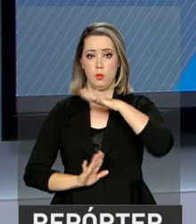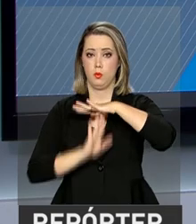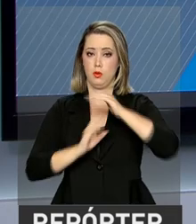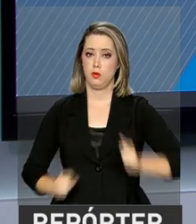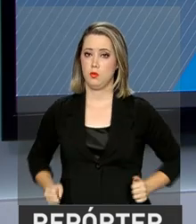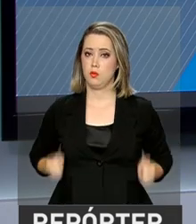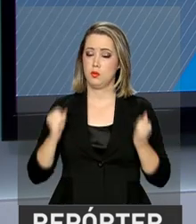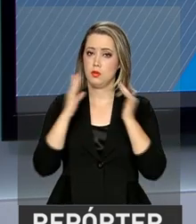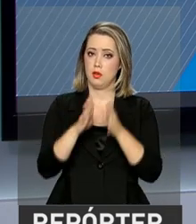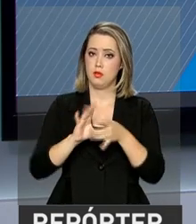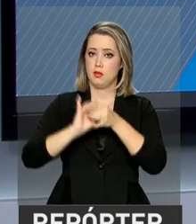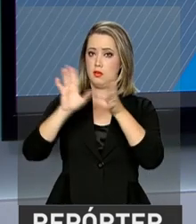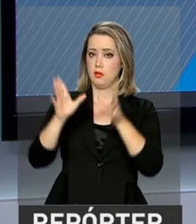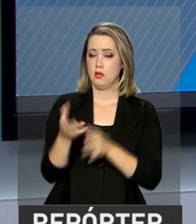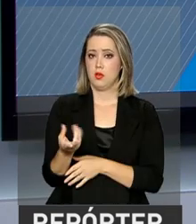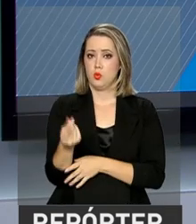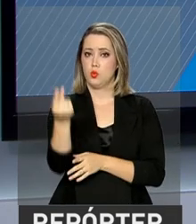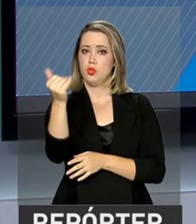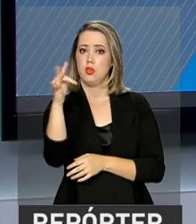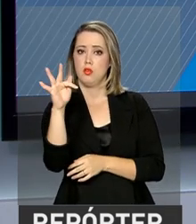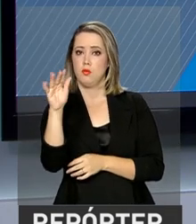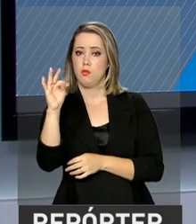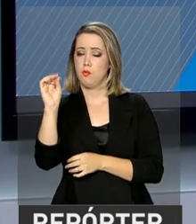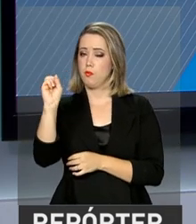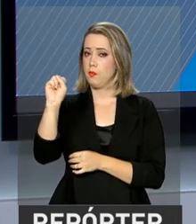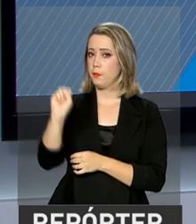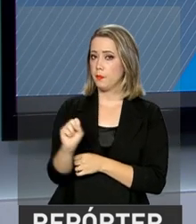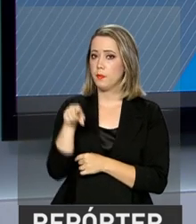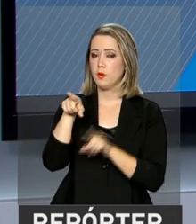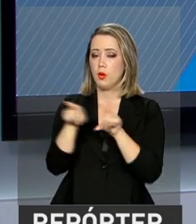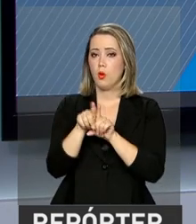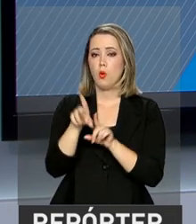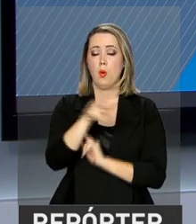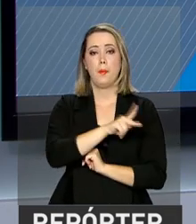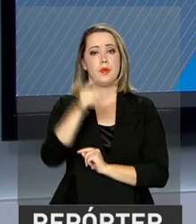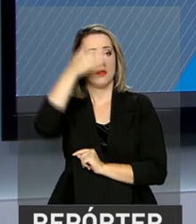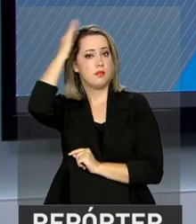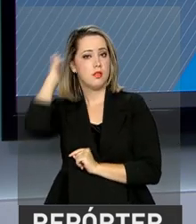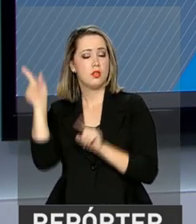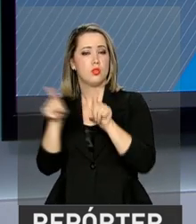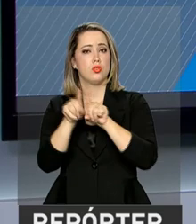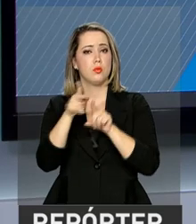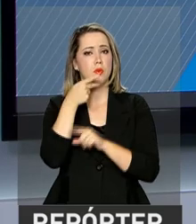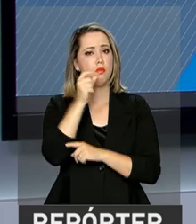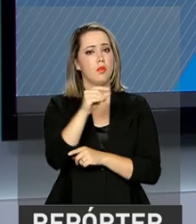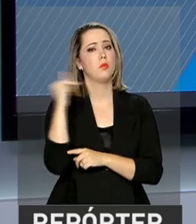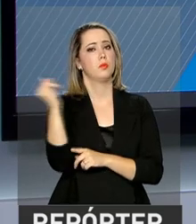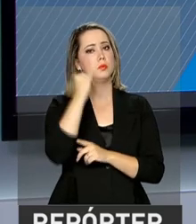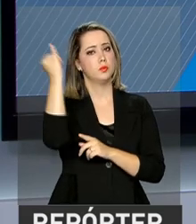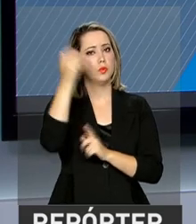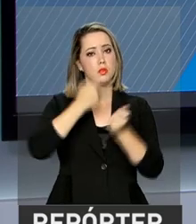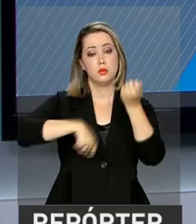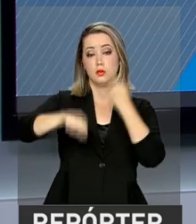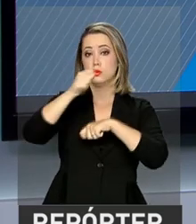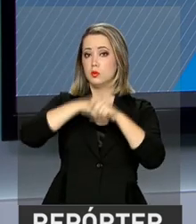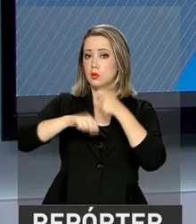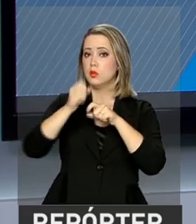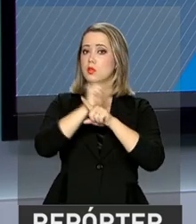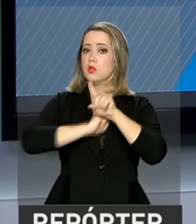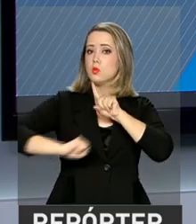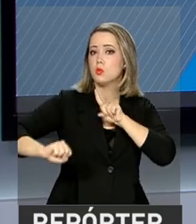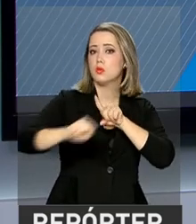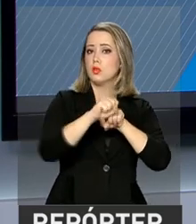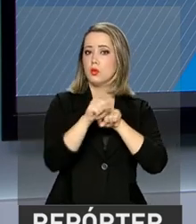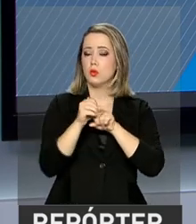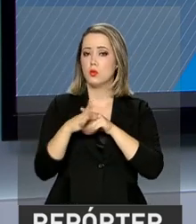públicos e a liberação do saque de contas inativas do FGTS. Michel Temer também falou sobre a importância econômica